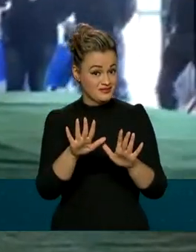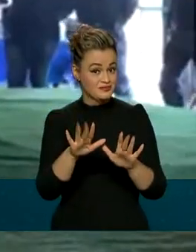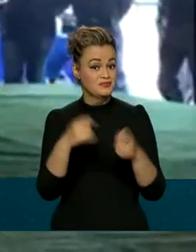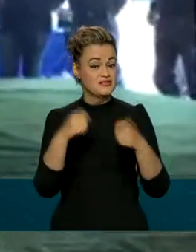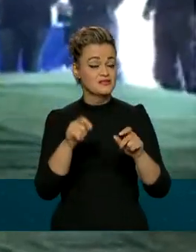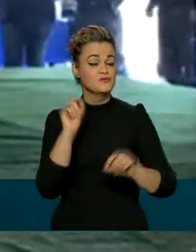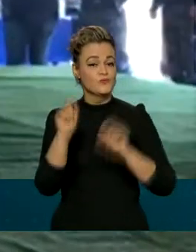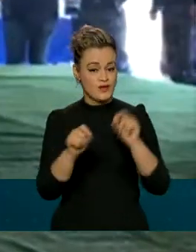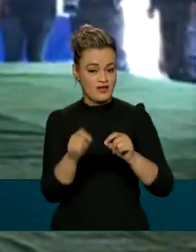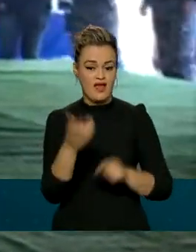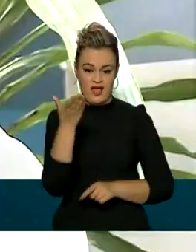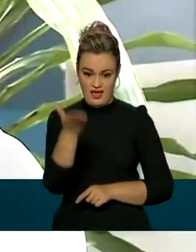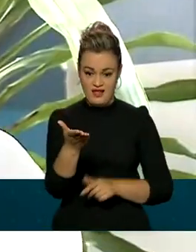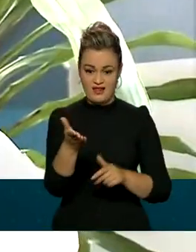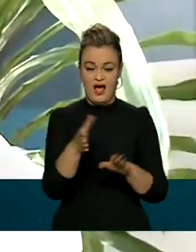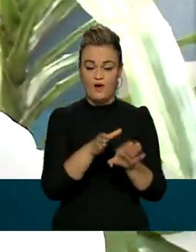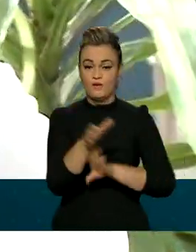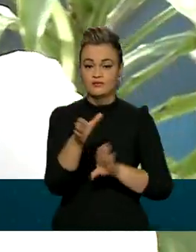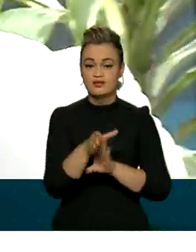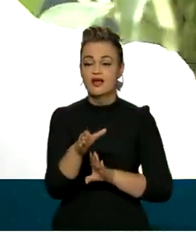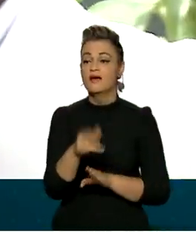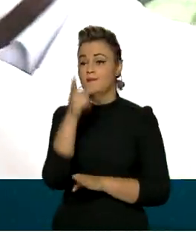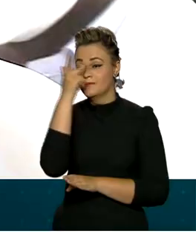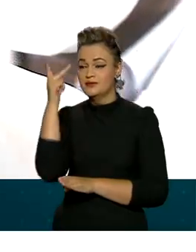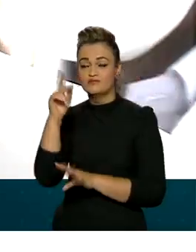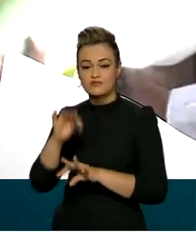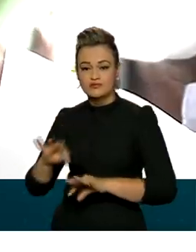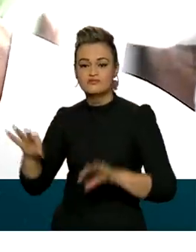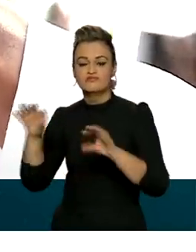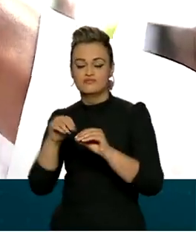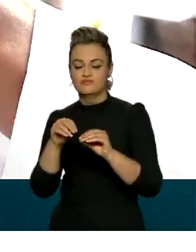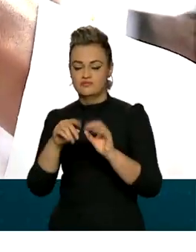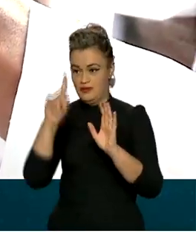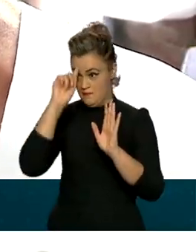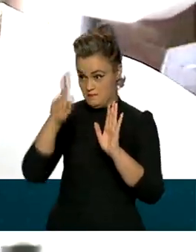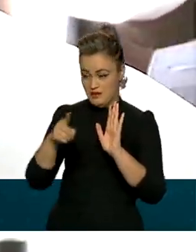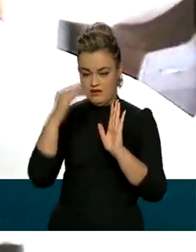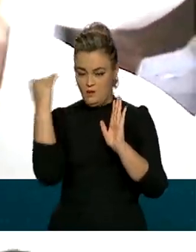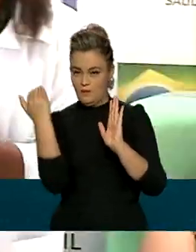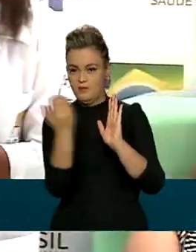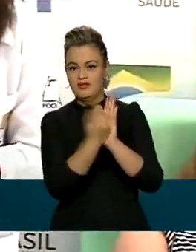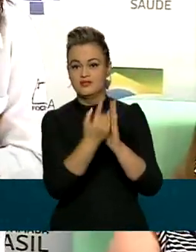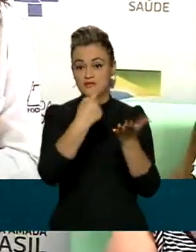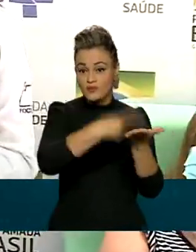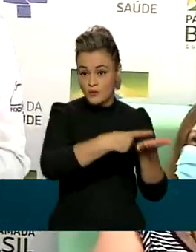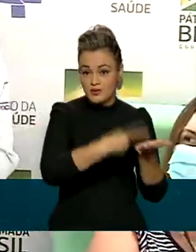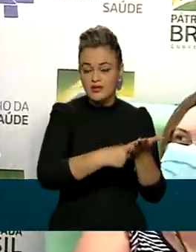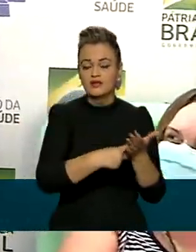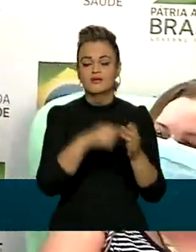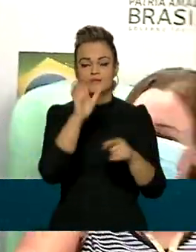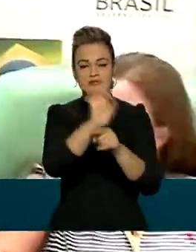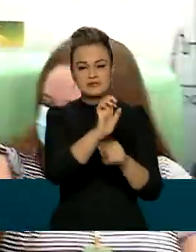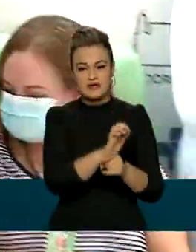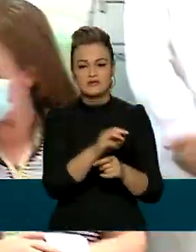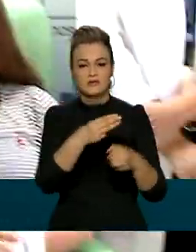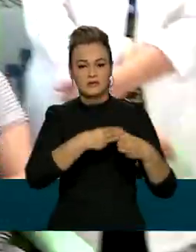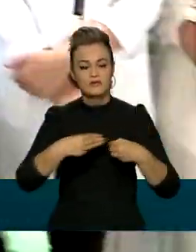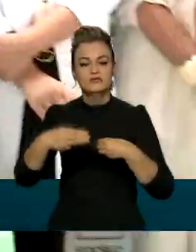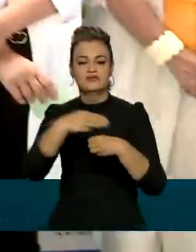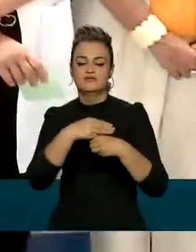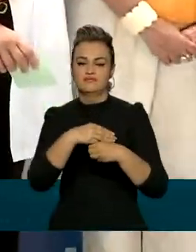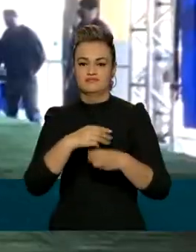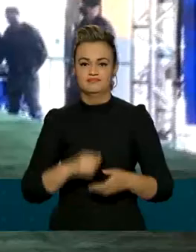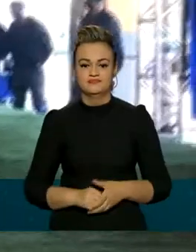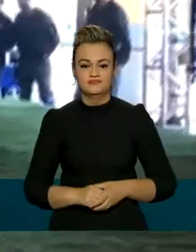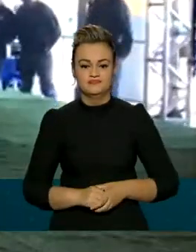segundo o ministro da Saúde, é preciso que todos sigam o que foi pactuado pelos estados, municípios e pelo governo